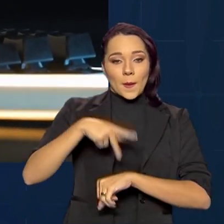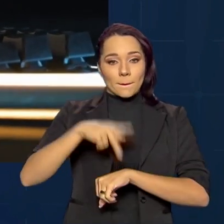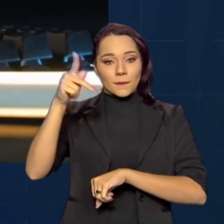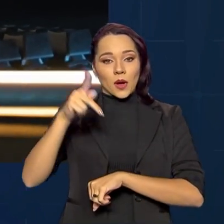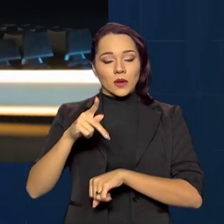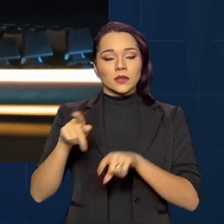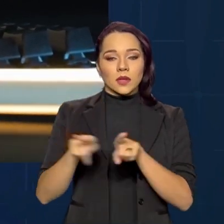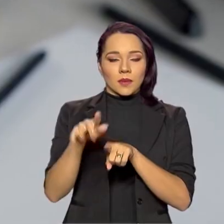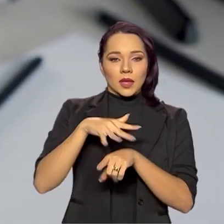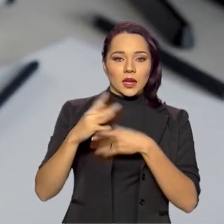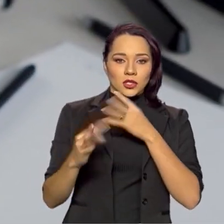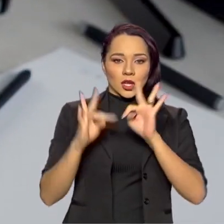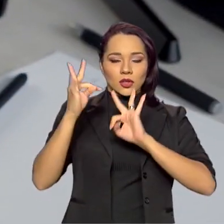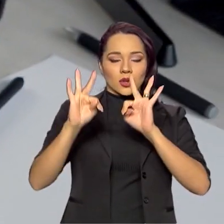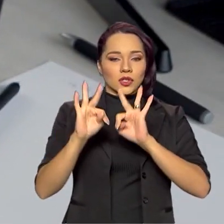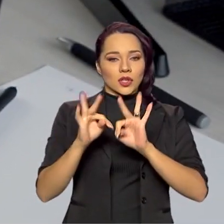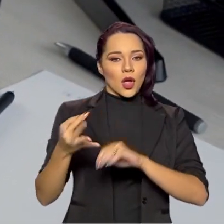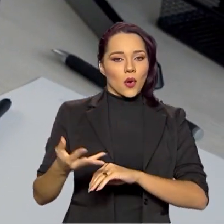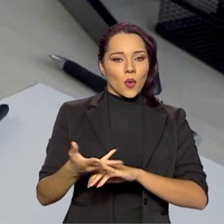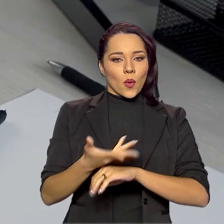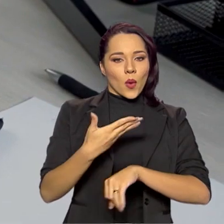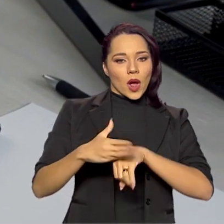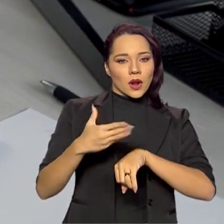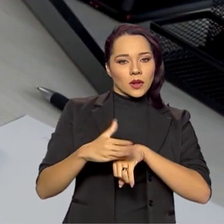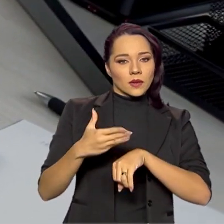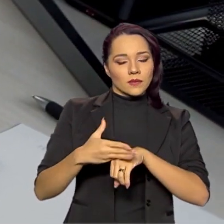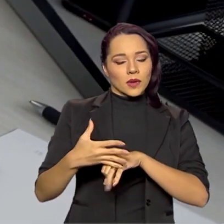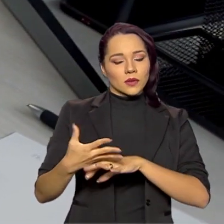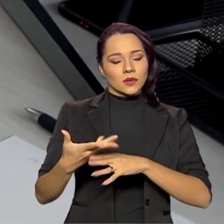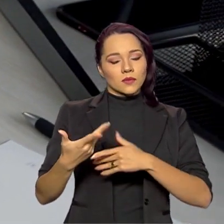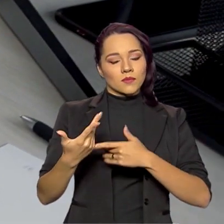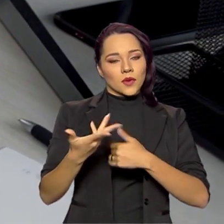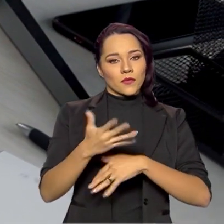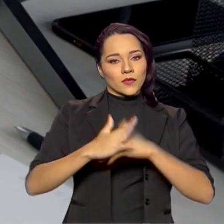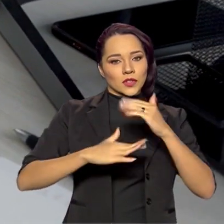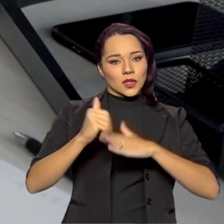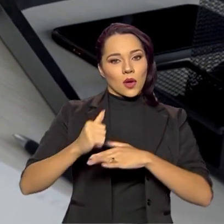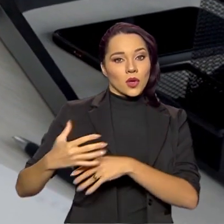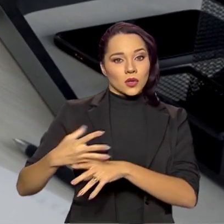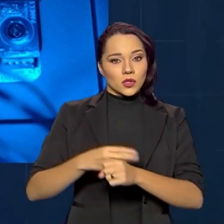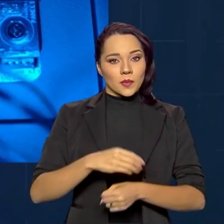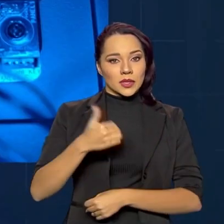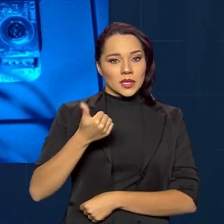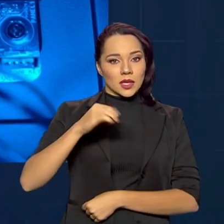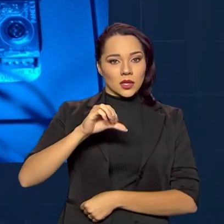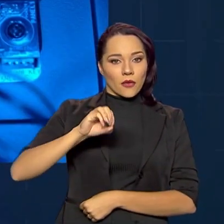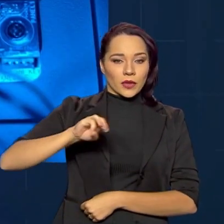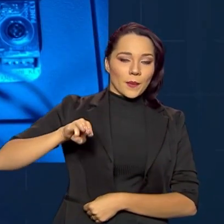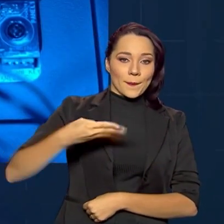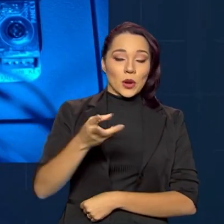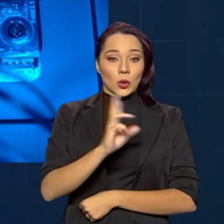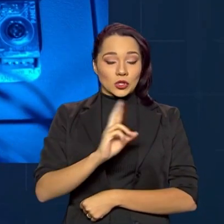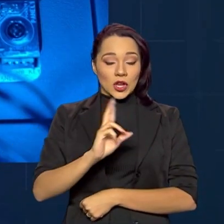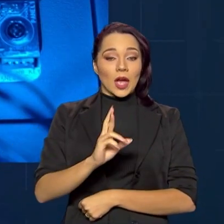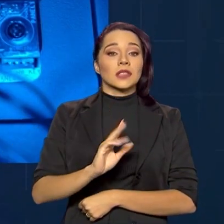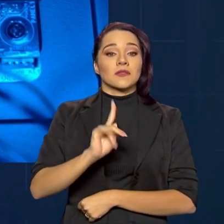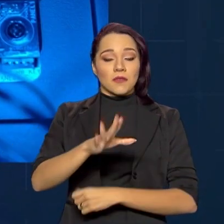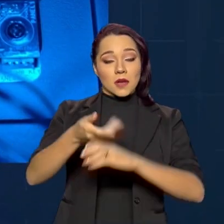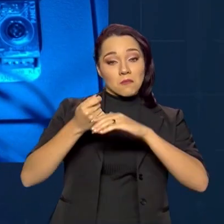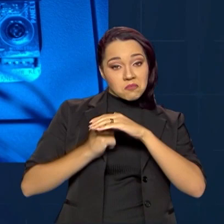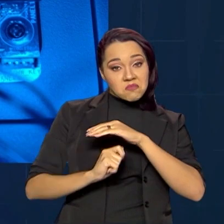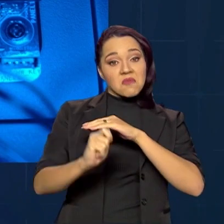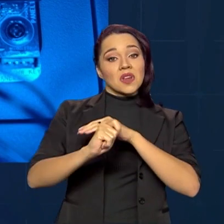residência tecnológica e qualificação profissional. Ao todo, 190 milhões de reais serão